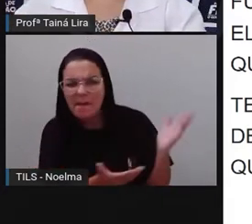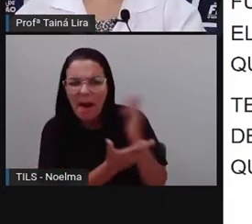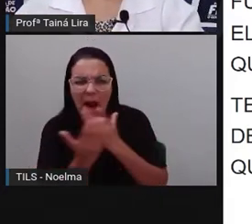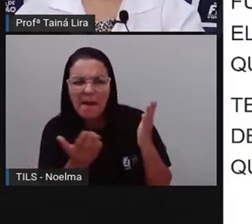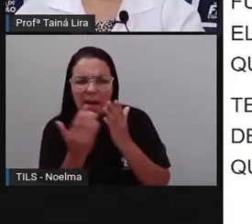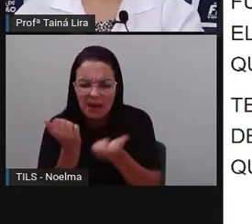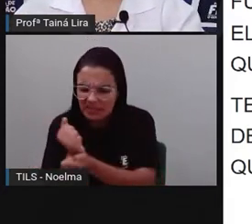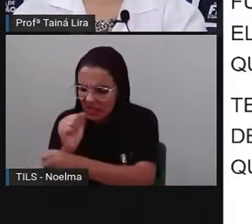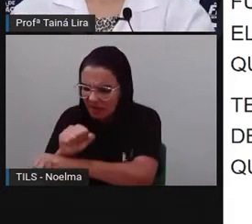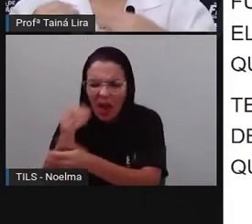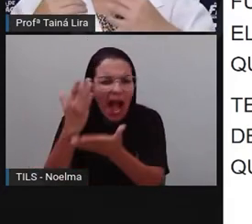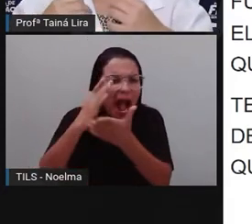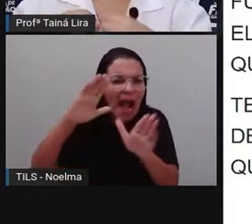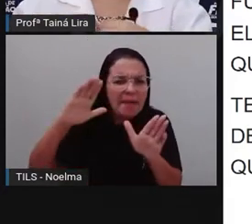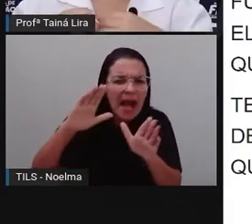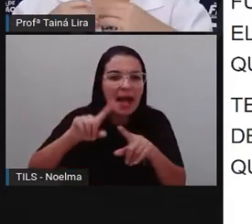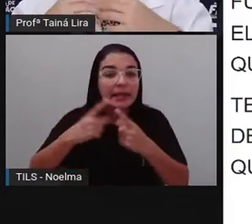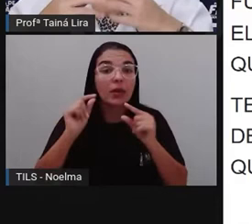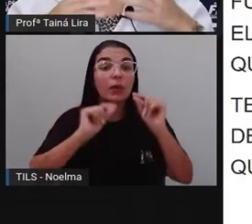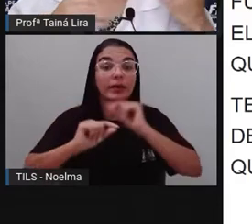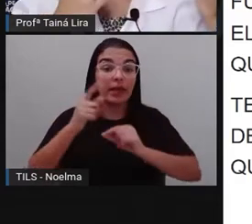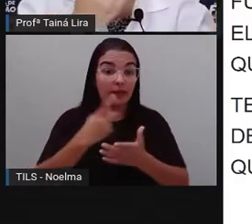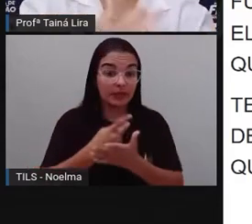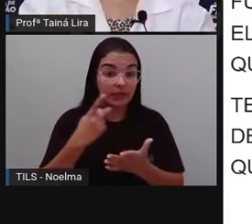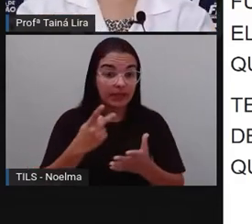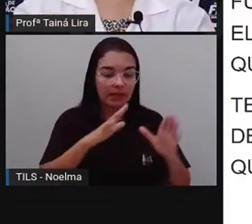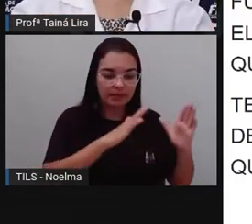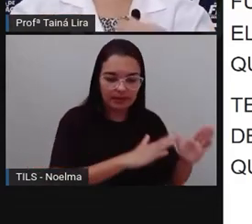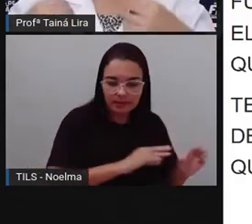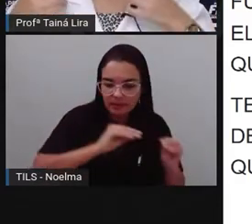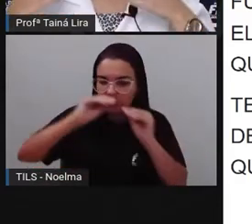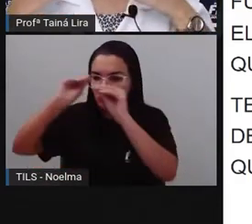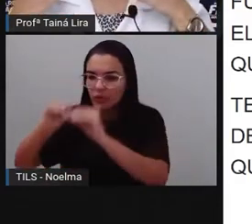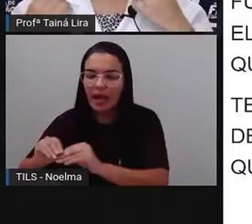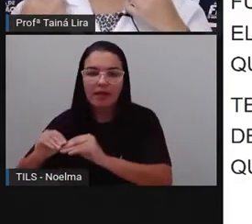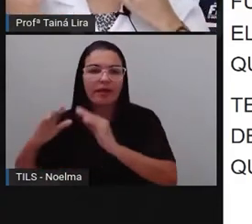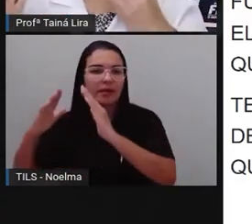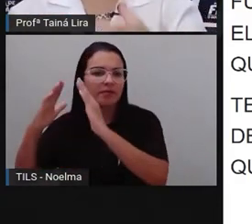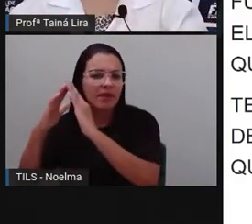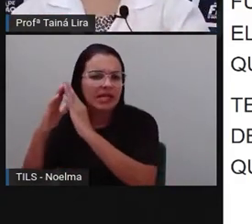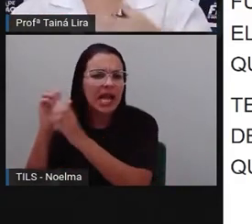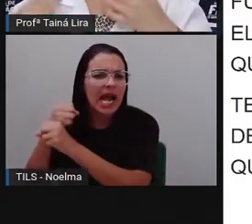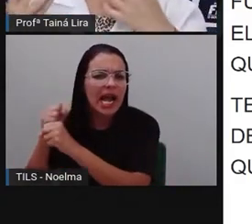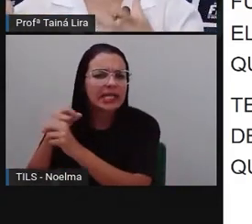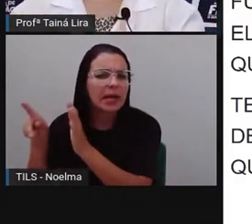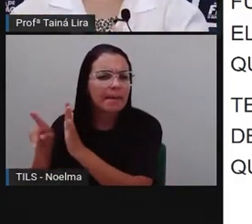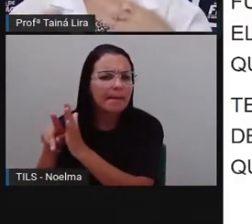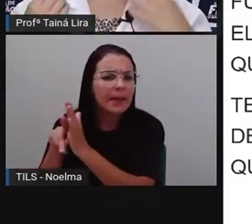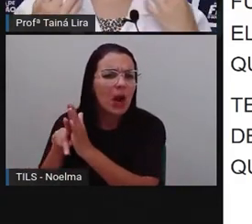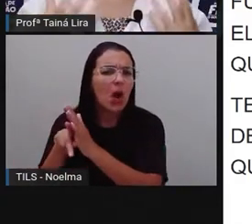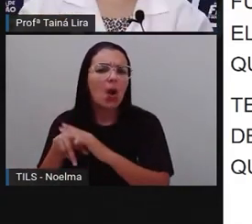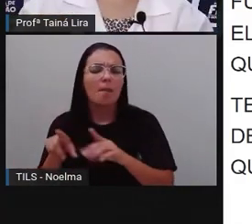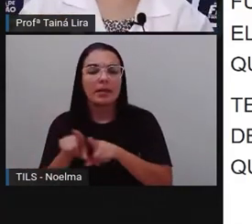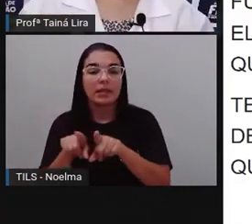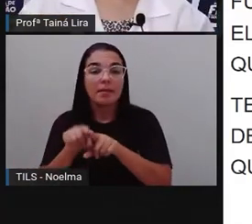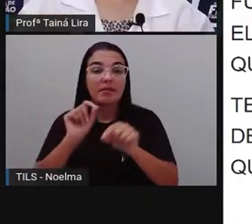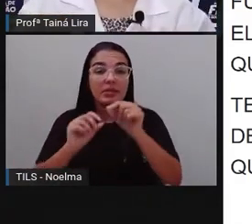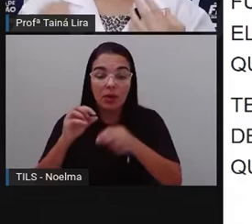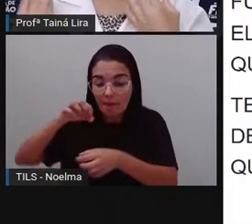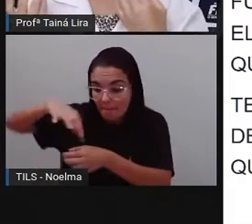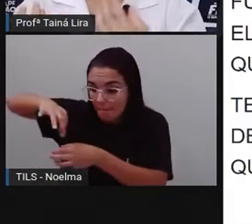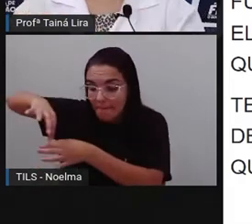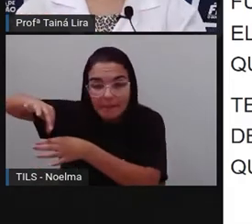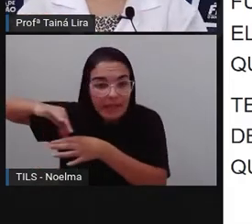de escravidão. Então, eles também lá plantavam, pescavam, caçavam para sobreviver.